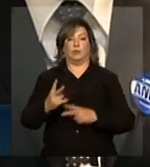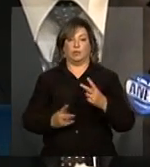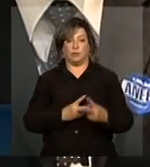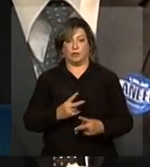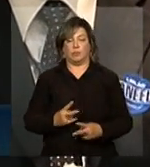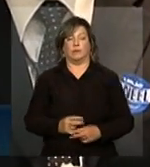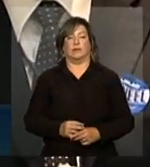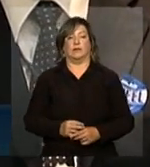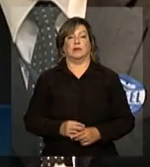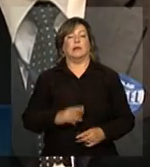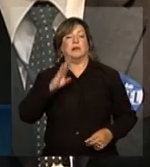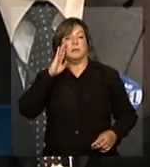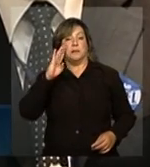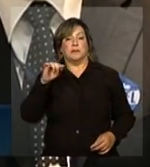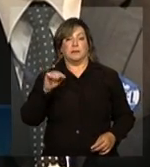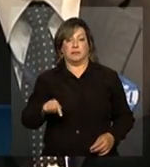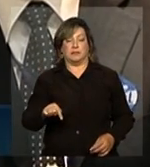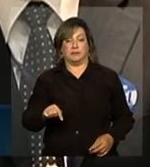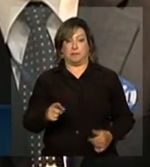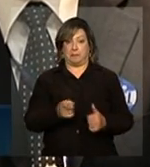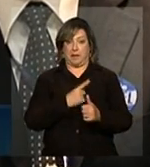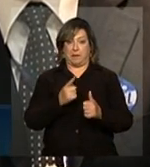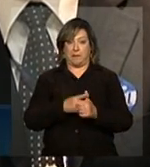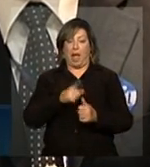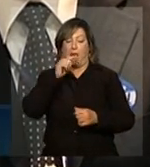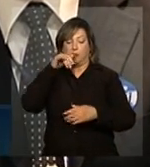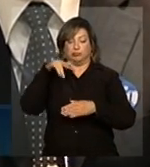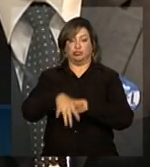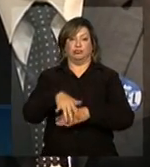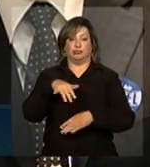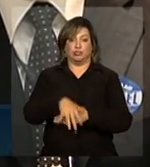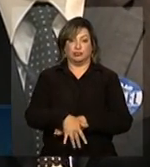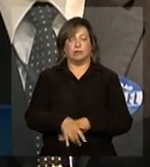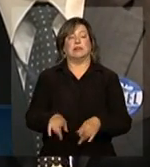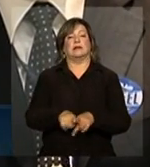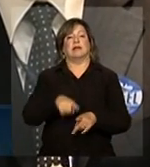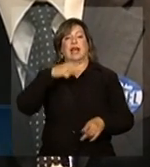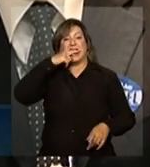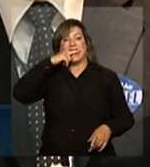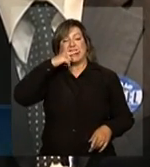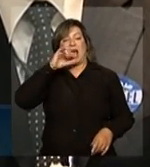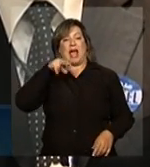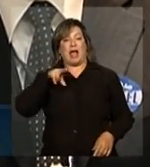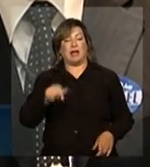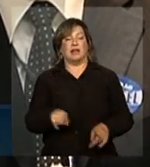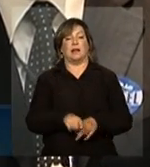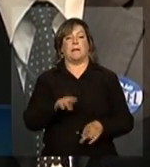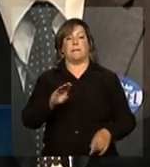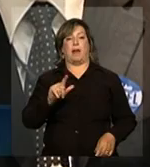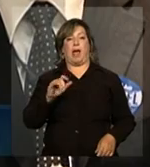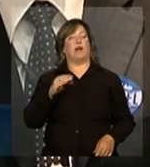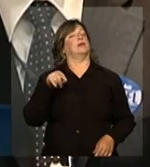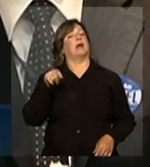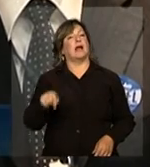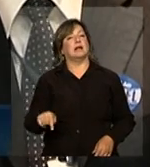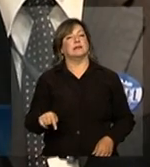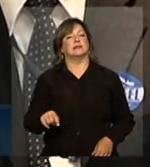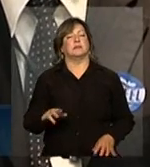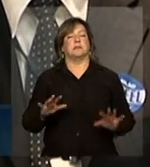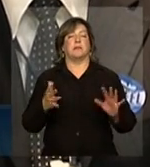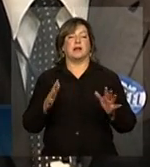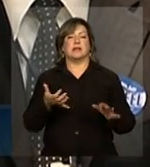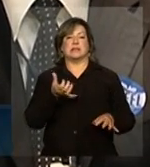Prioritariamente, a fronte hidrelétrica, os derivados da cana, do bagaço, essas correspondem mais ou menos